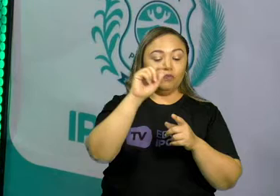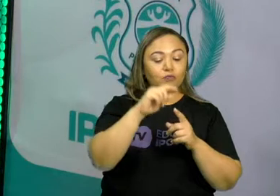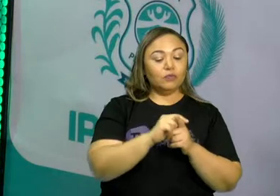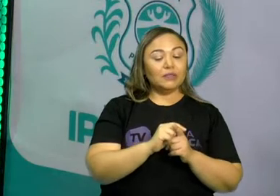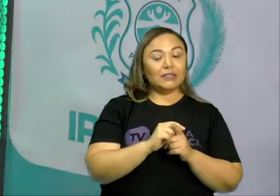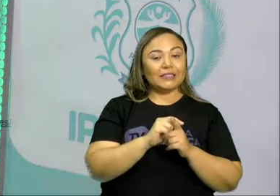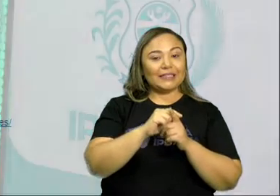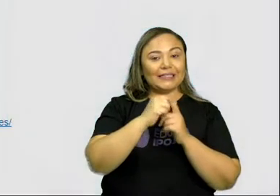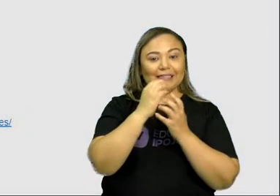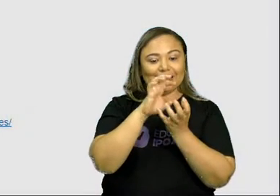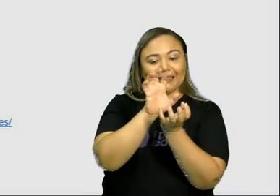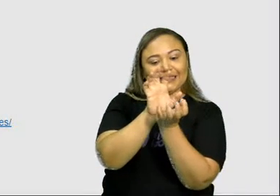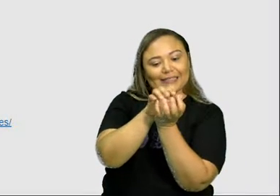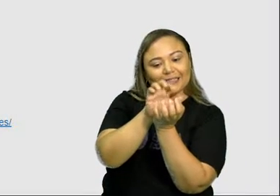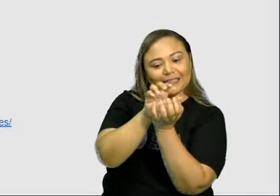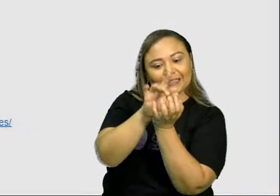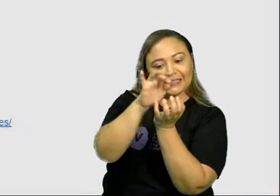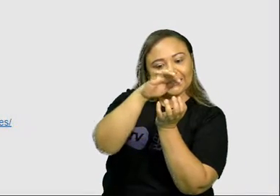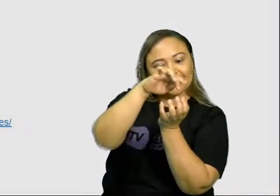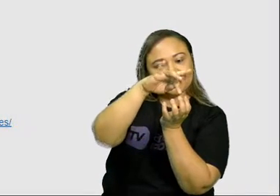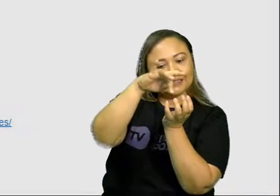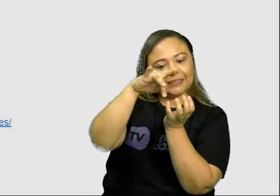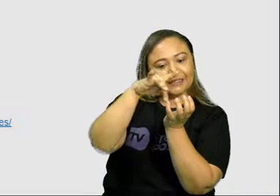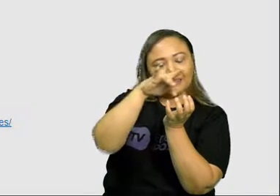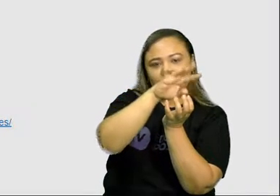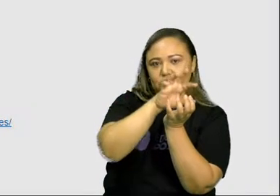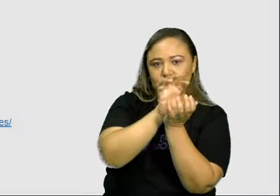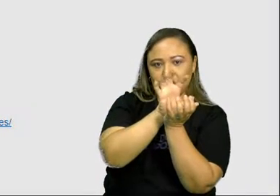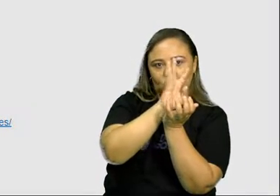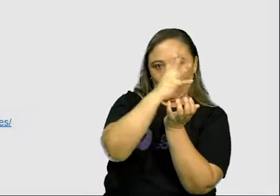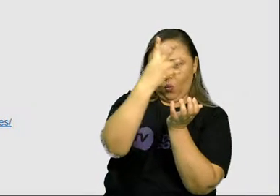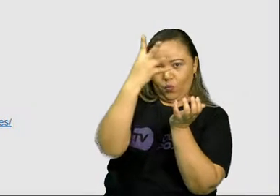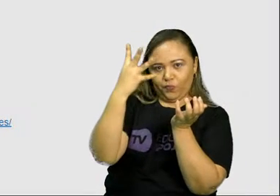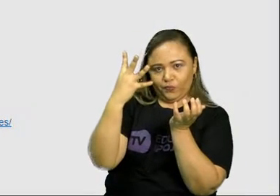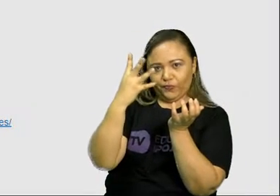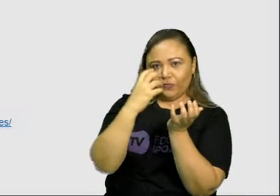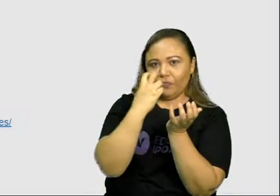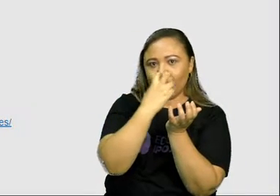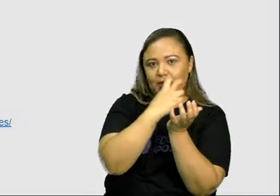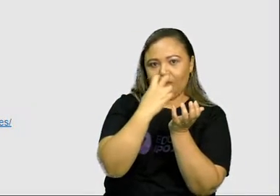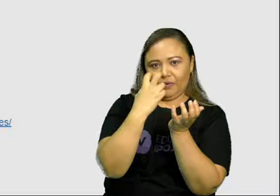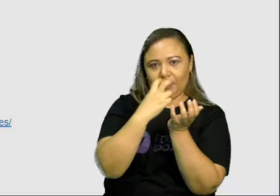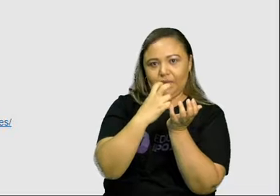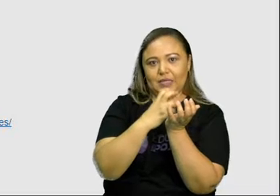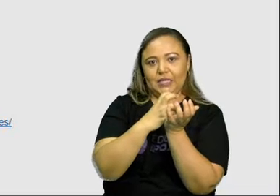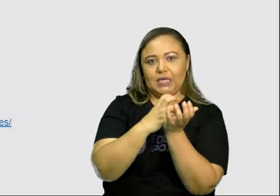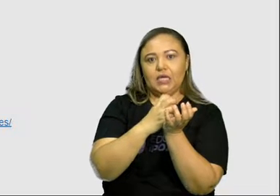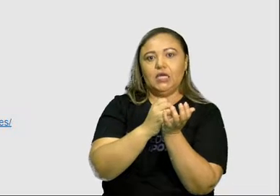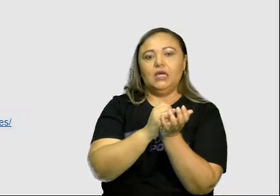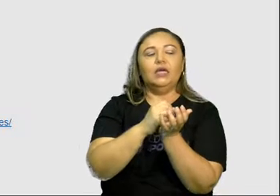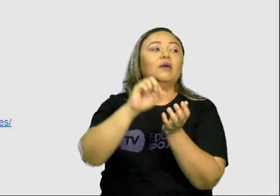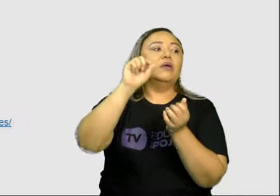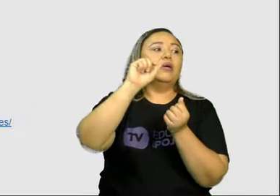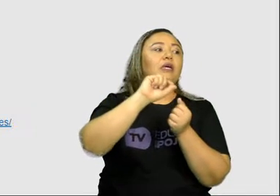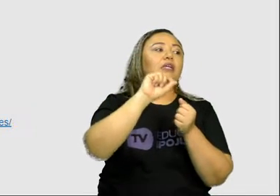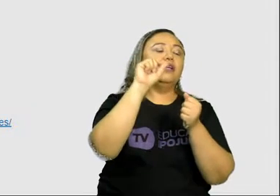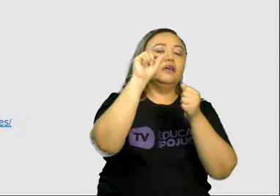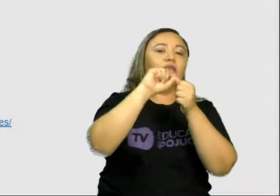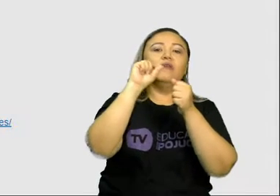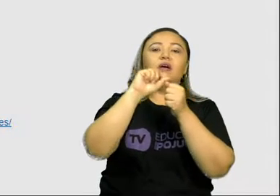aqui na frente, ó. São os quatro da frente. Tanto na parte superior, quanto na parte inferior.